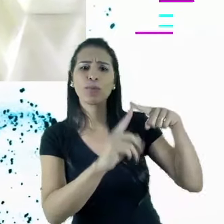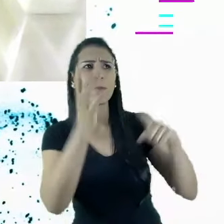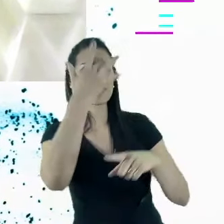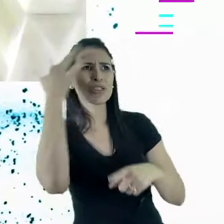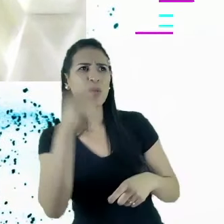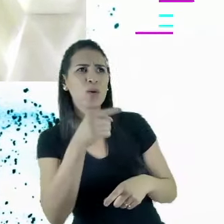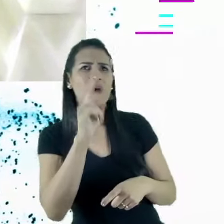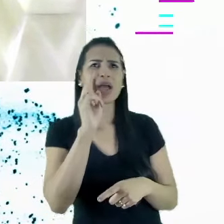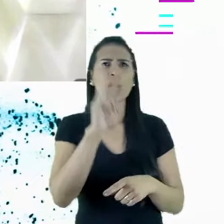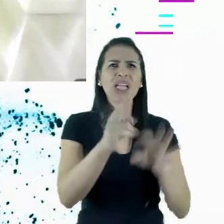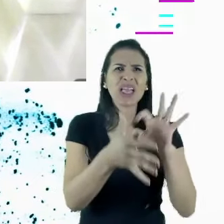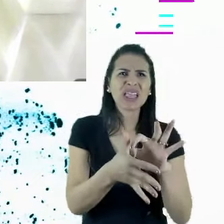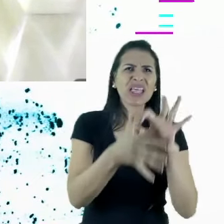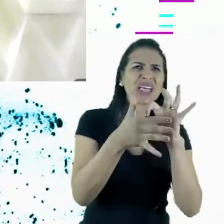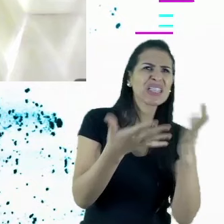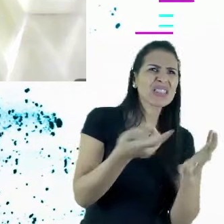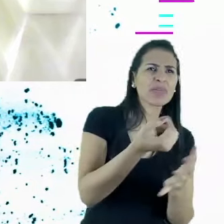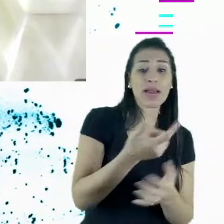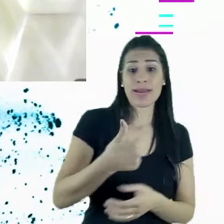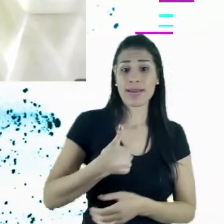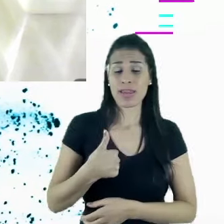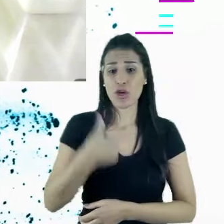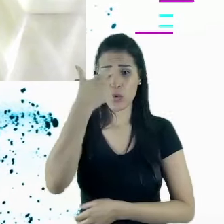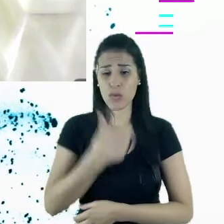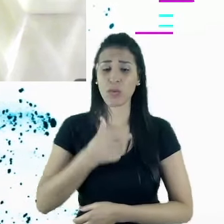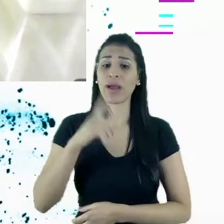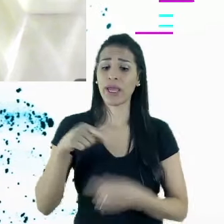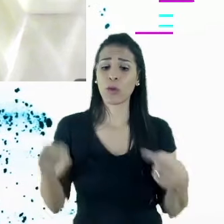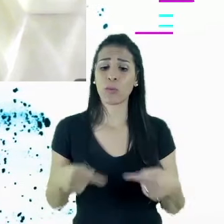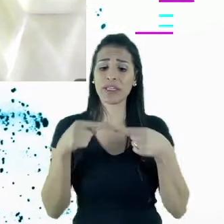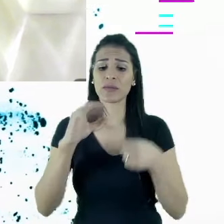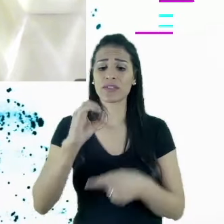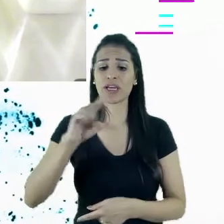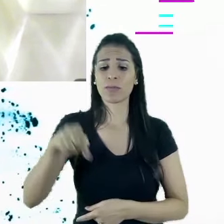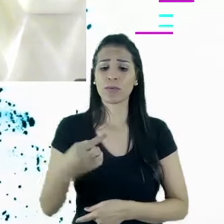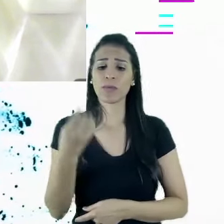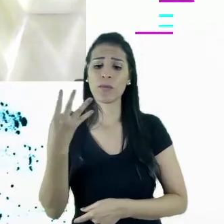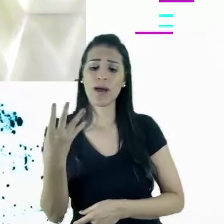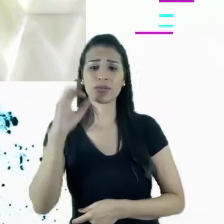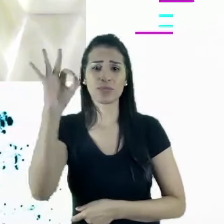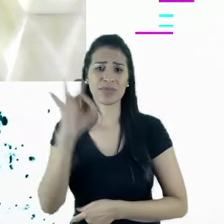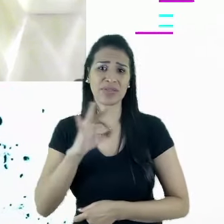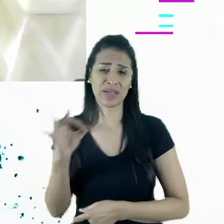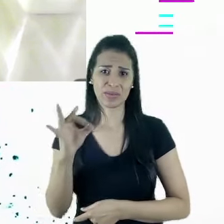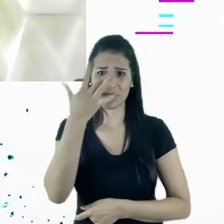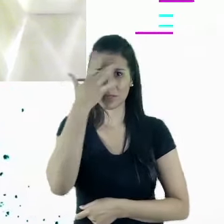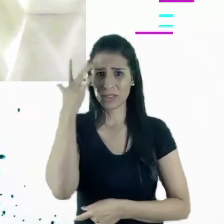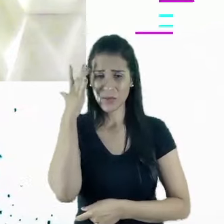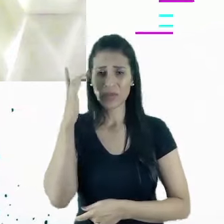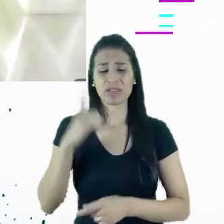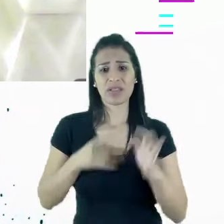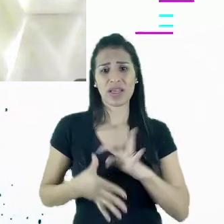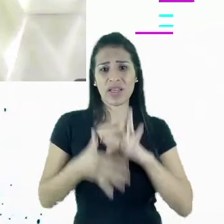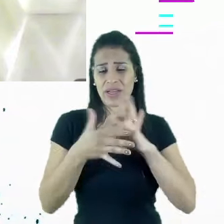um, dois por cento. Eu represento 0,4%. Então, não está bom. Então, o que está acontecendo com o consumidor?